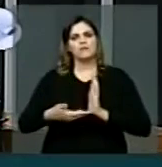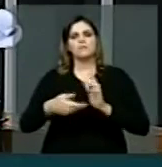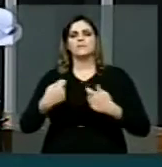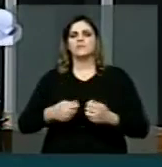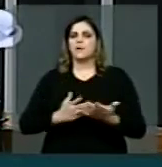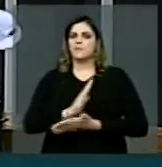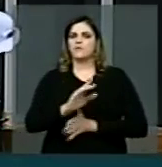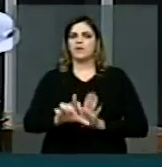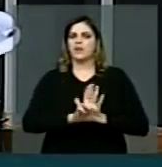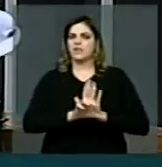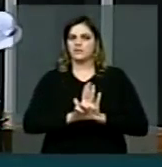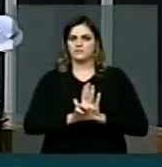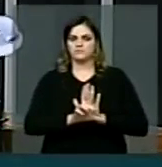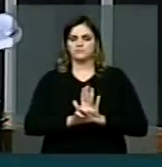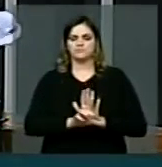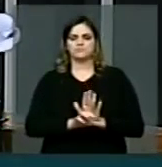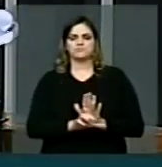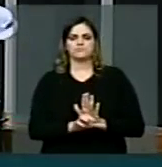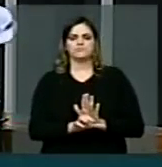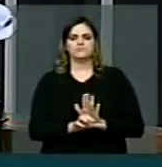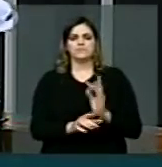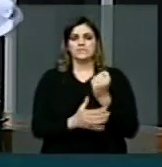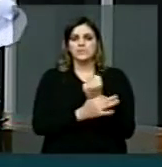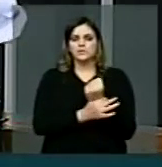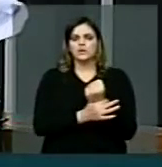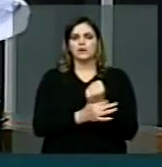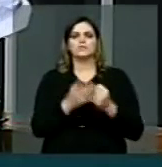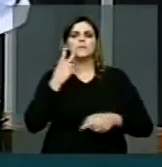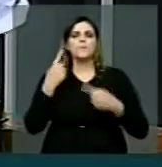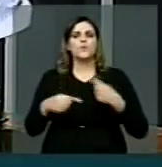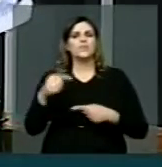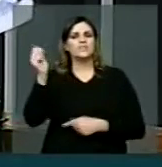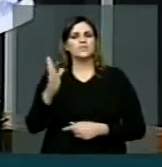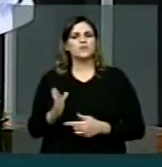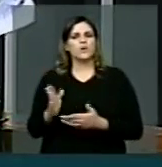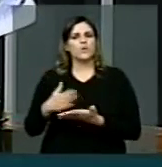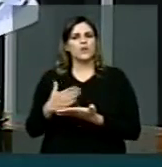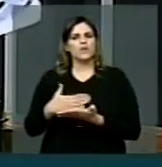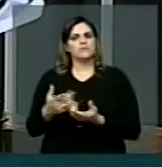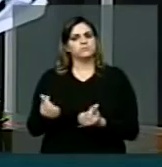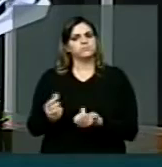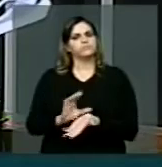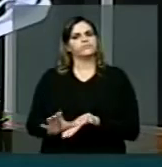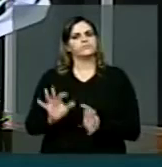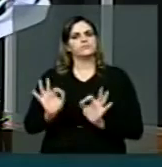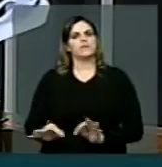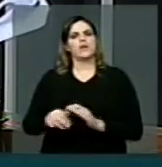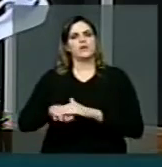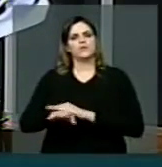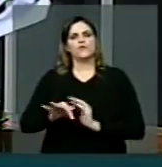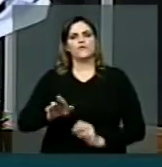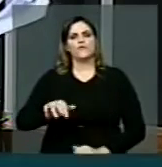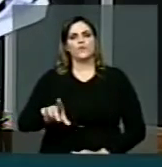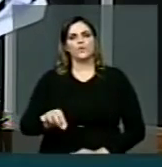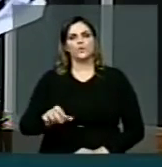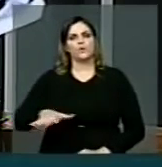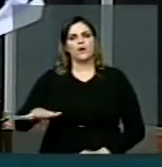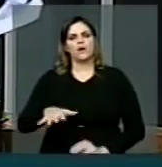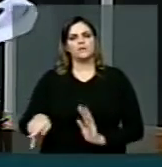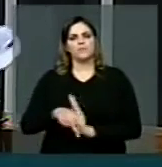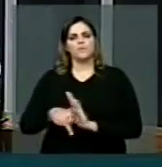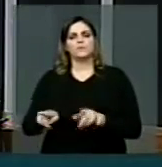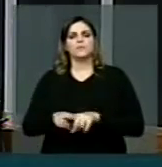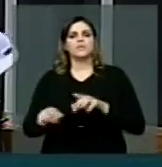de uma legislação que assegura a política nacional do livro, financiamento através de um fundo setorial e do